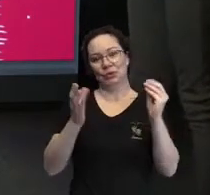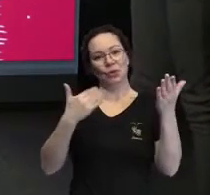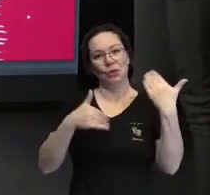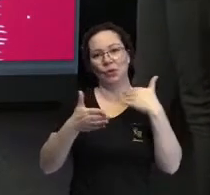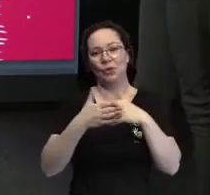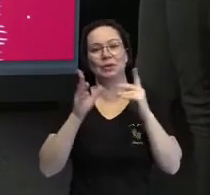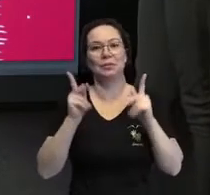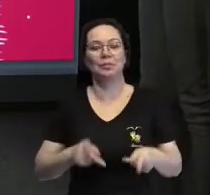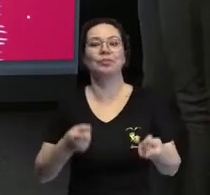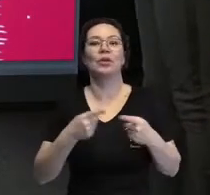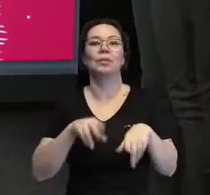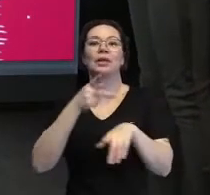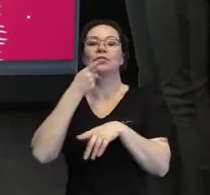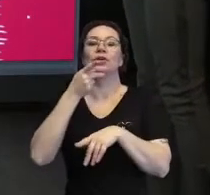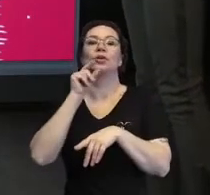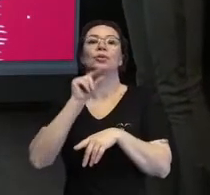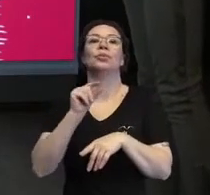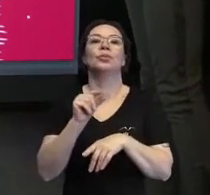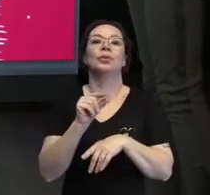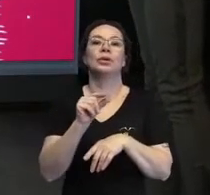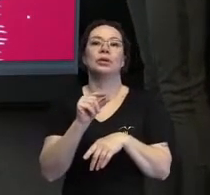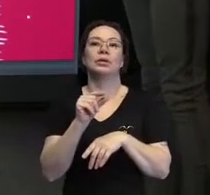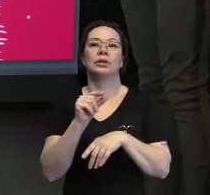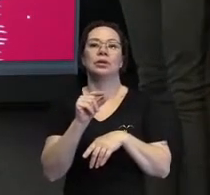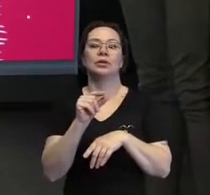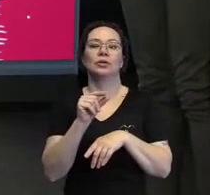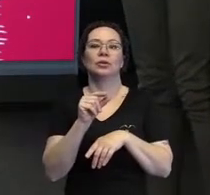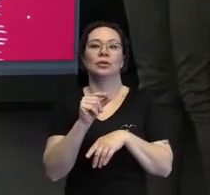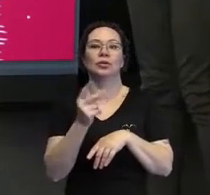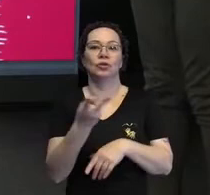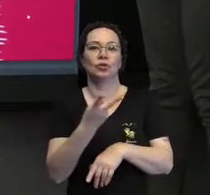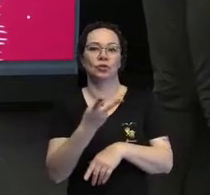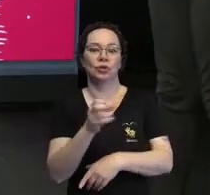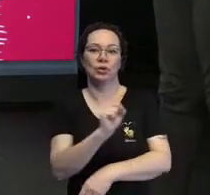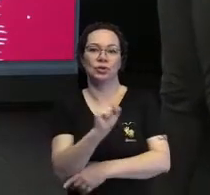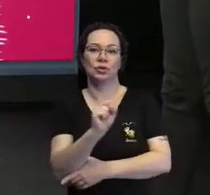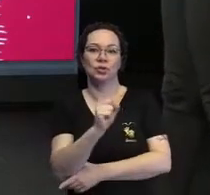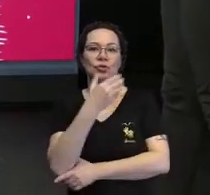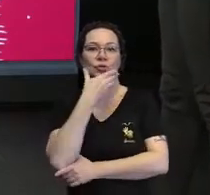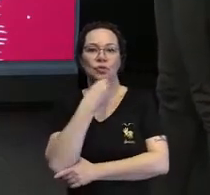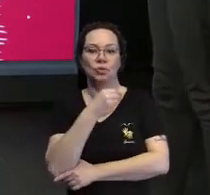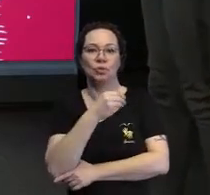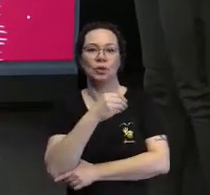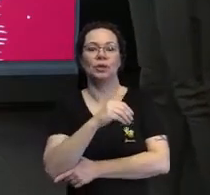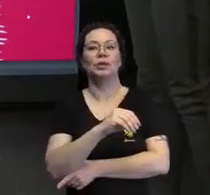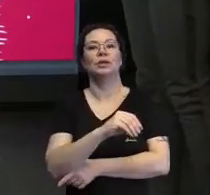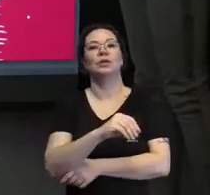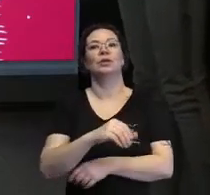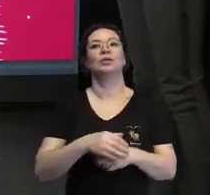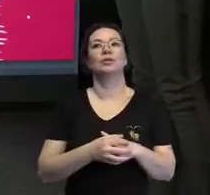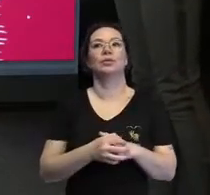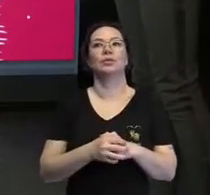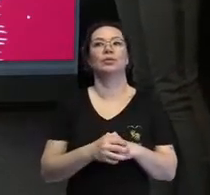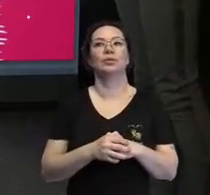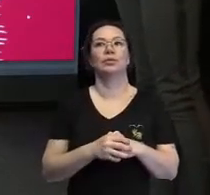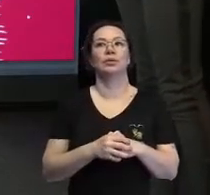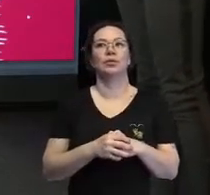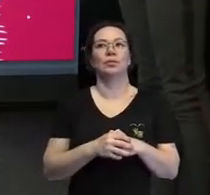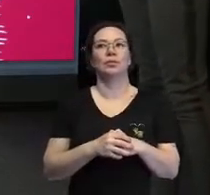mas, falando um pouquinho aqui, os meus dois sobrinhos, Joane, Rafael e Ana Clara,